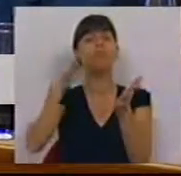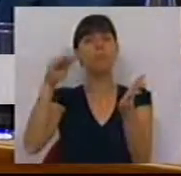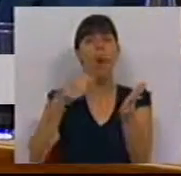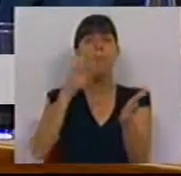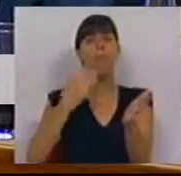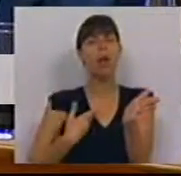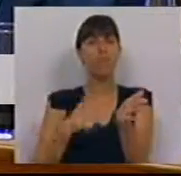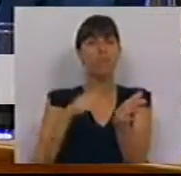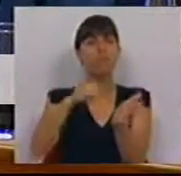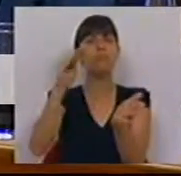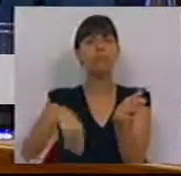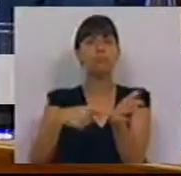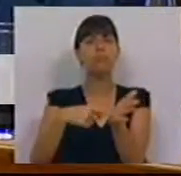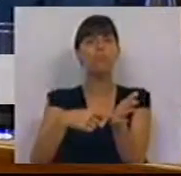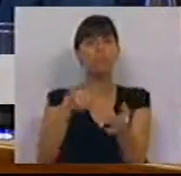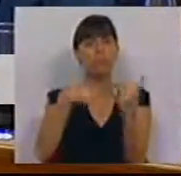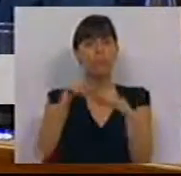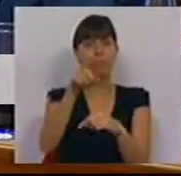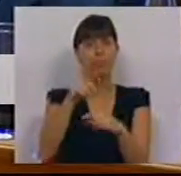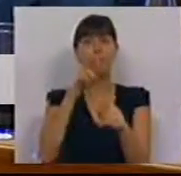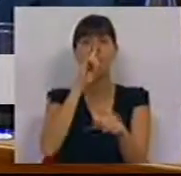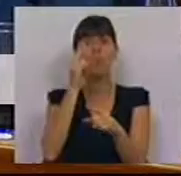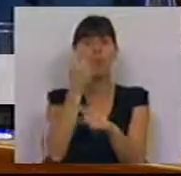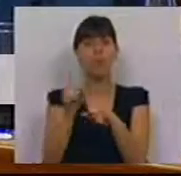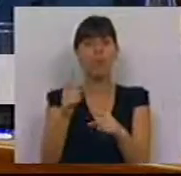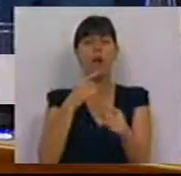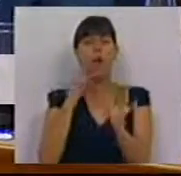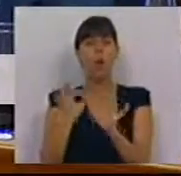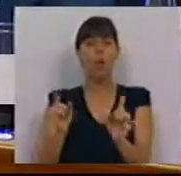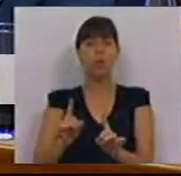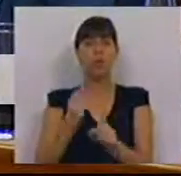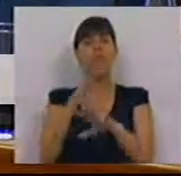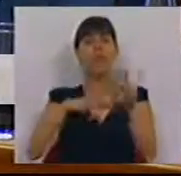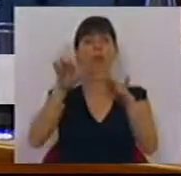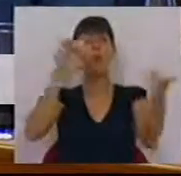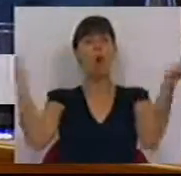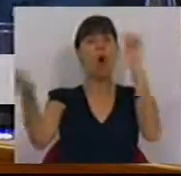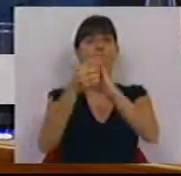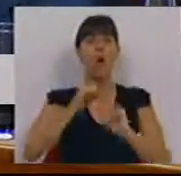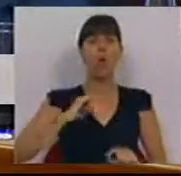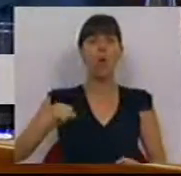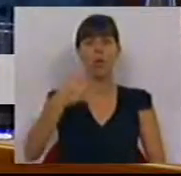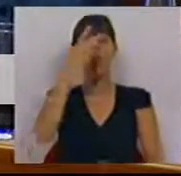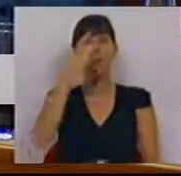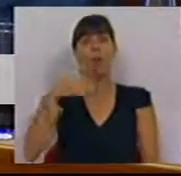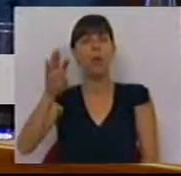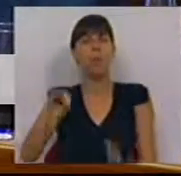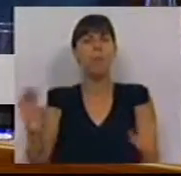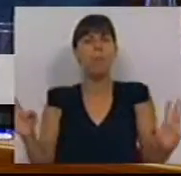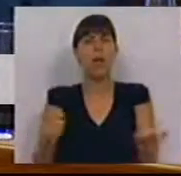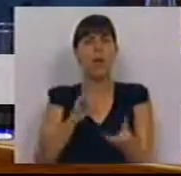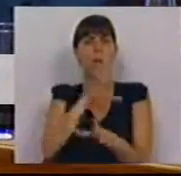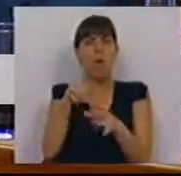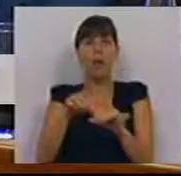a assinatura do PSD vossa excelência unilateralmente destratou isso e fez ao contrário contra a opinião do Partido Socialista